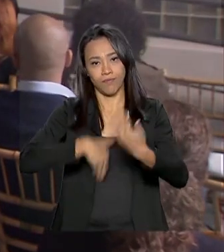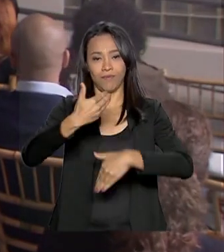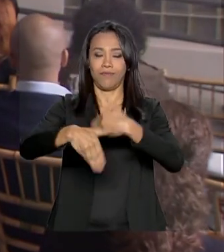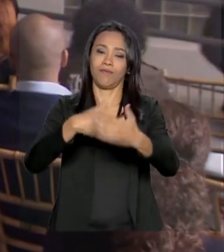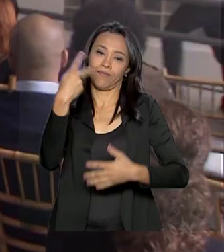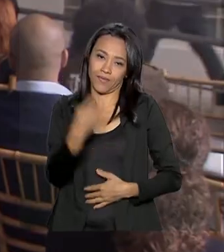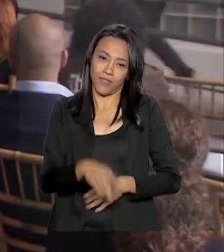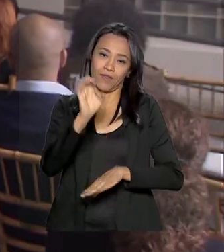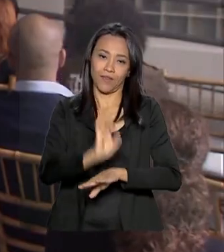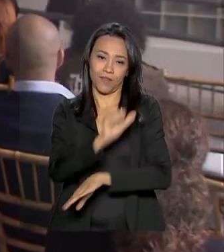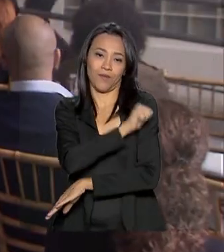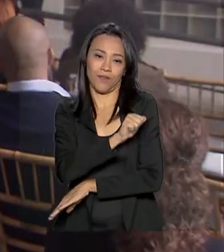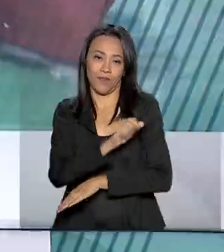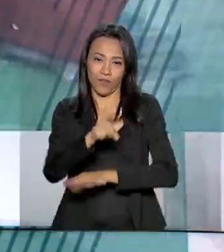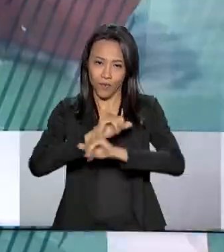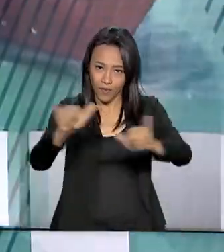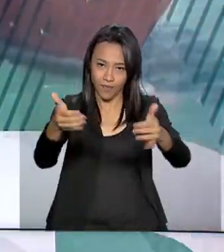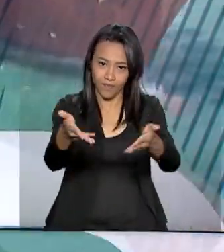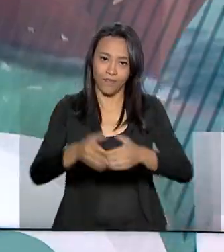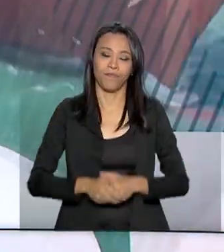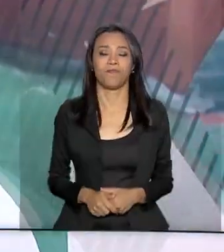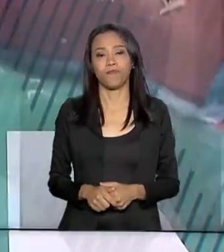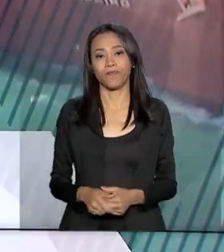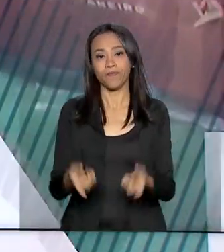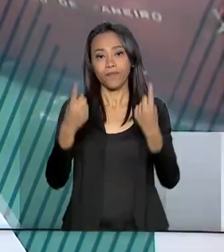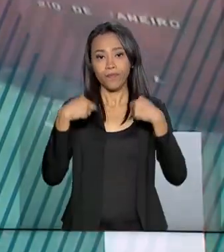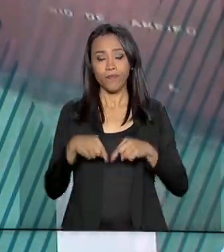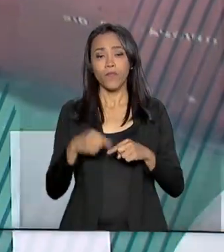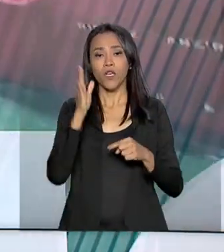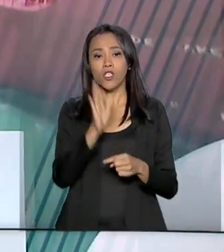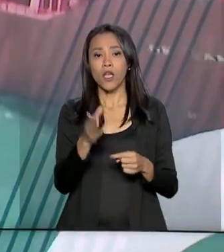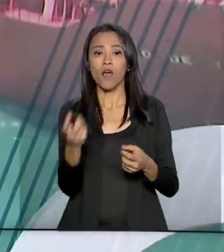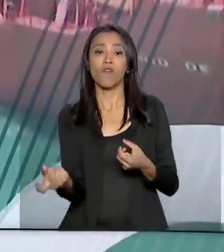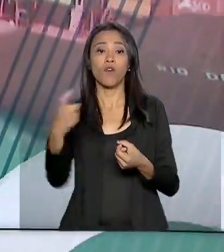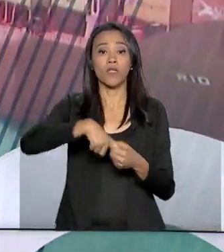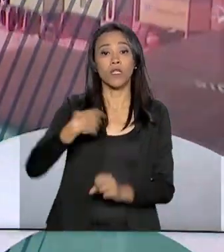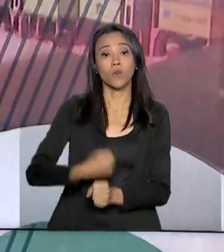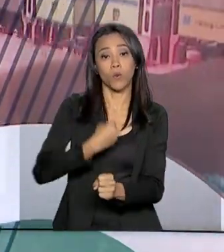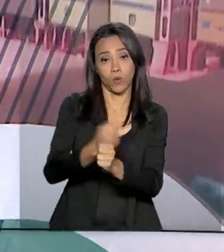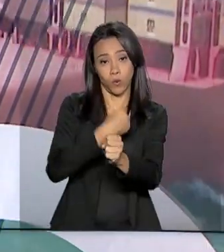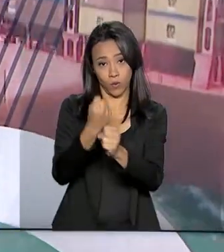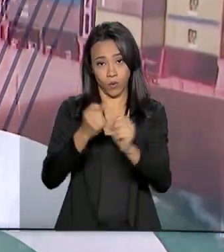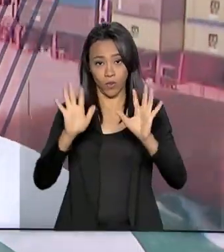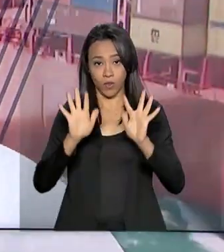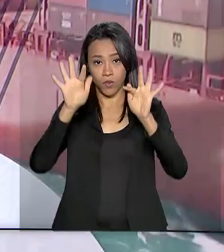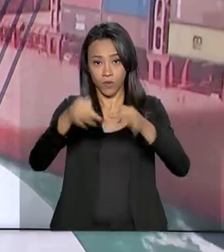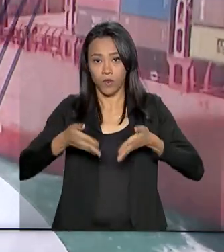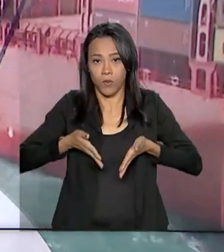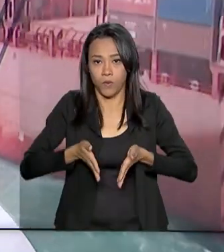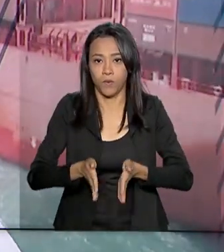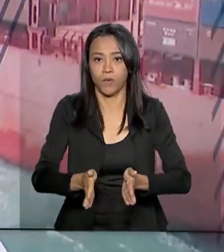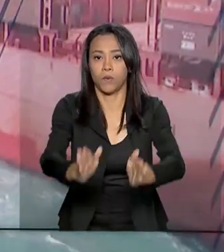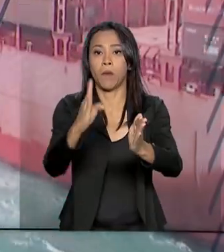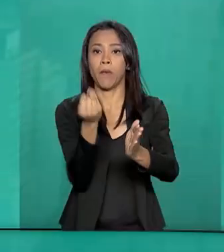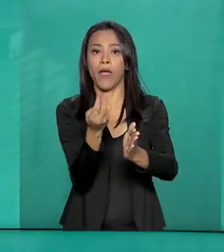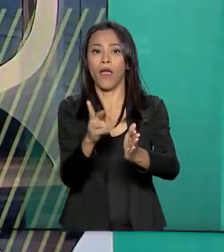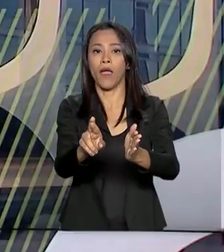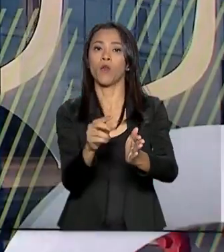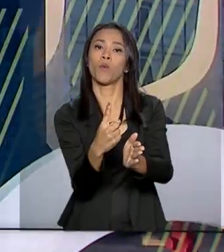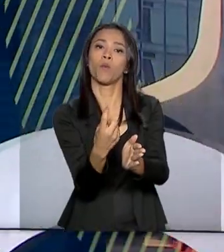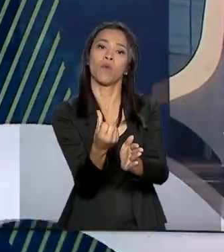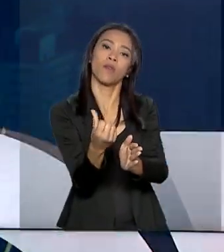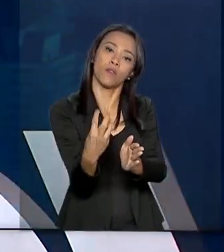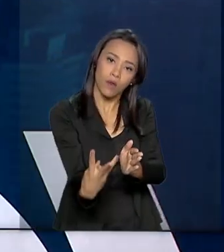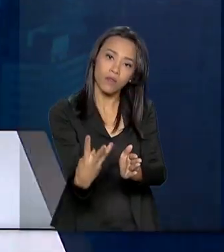Castilho para o Governo Agora. Foram retomadas as obras para a conclusão do asfaltamento na BR-163,